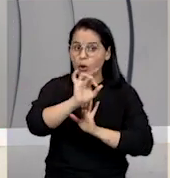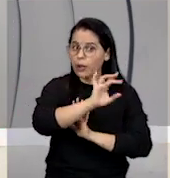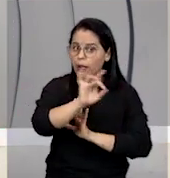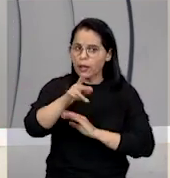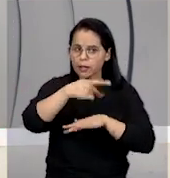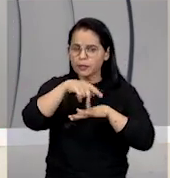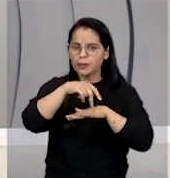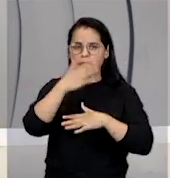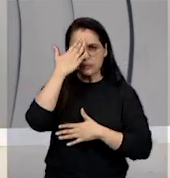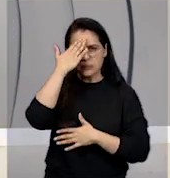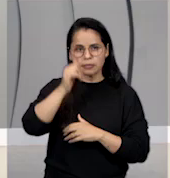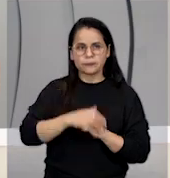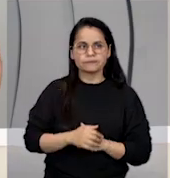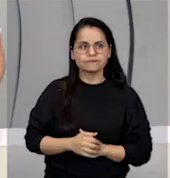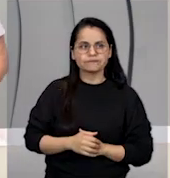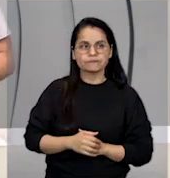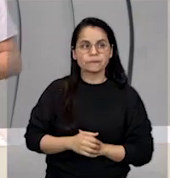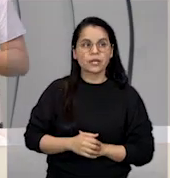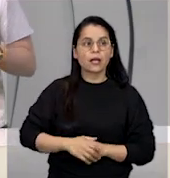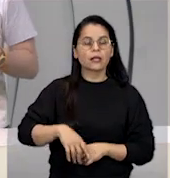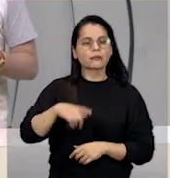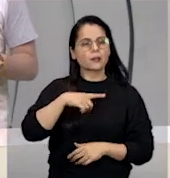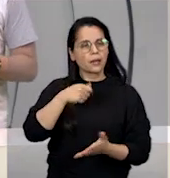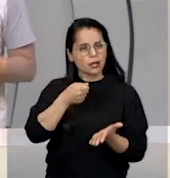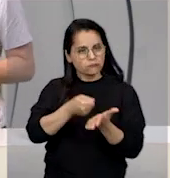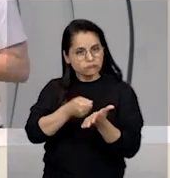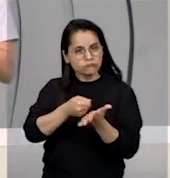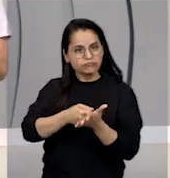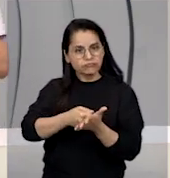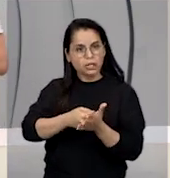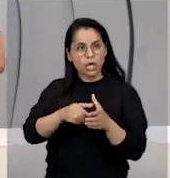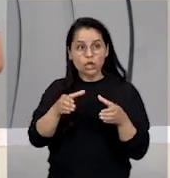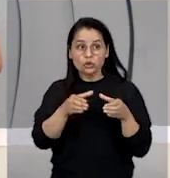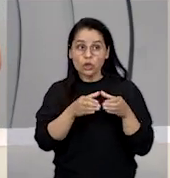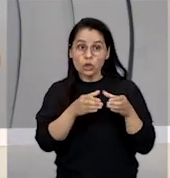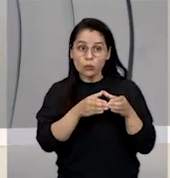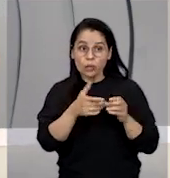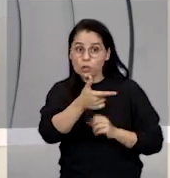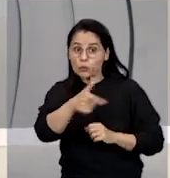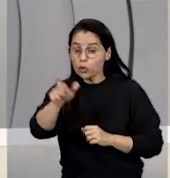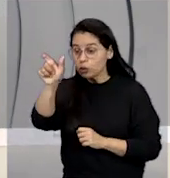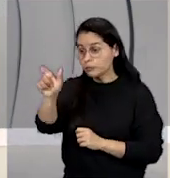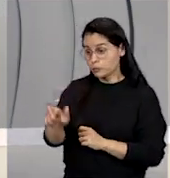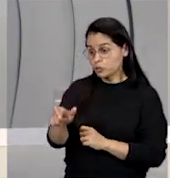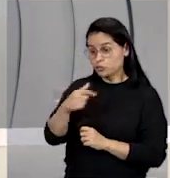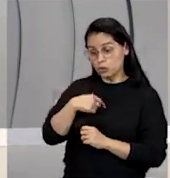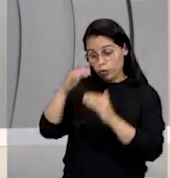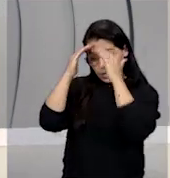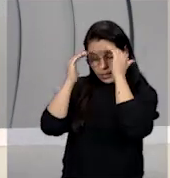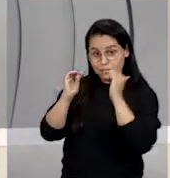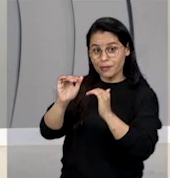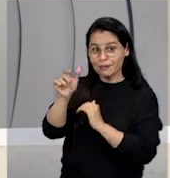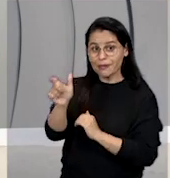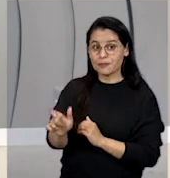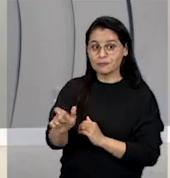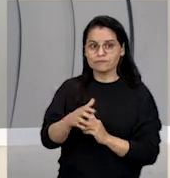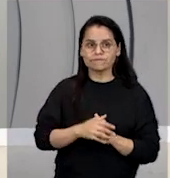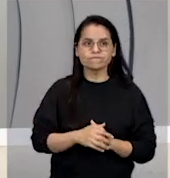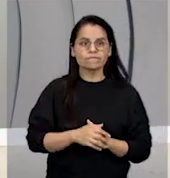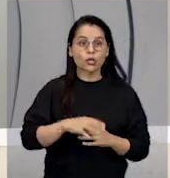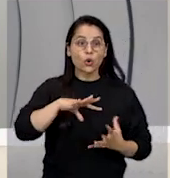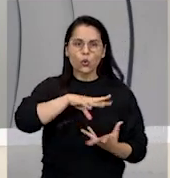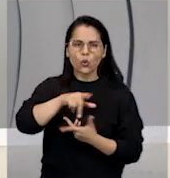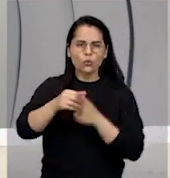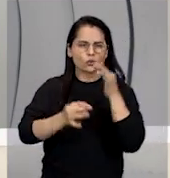Deveres com a comunidade, ou seja, nós temos o dever de garantir os direitos humanos para o outro, não é só para nós. Um mundo